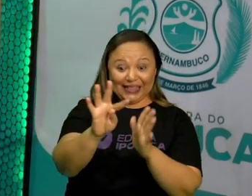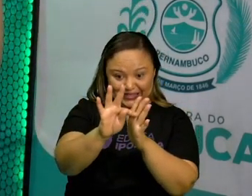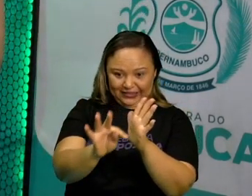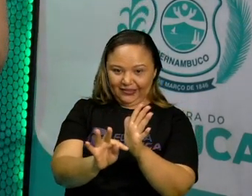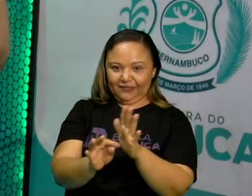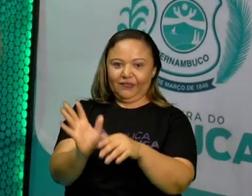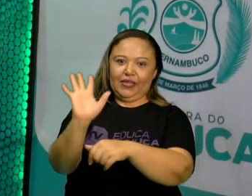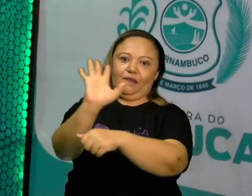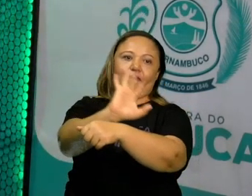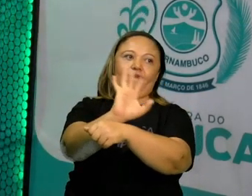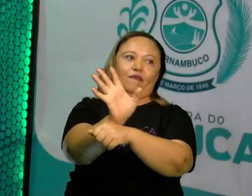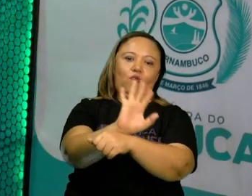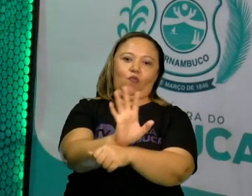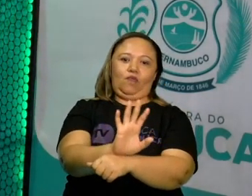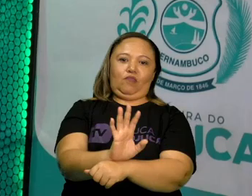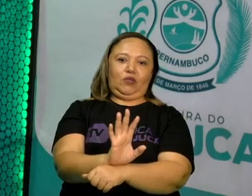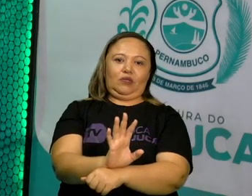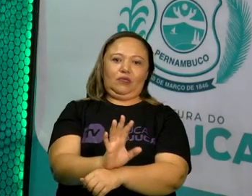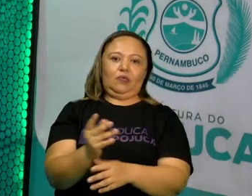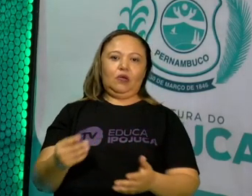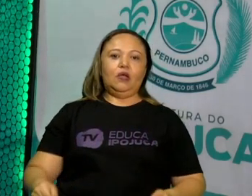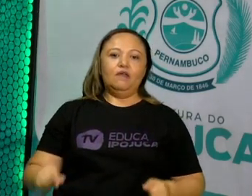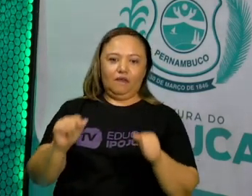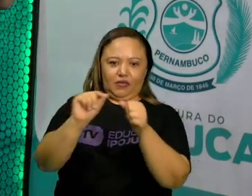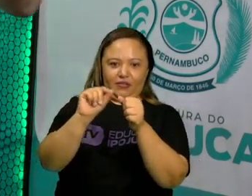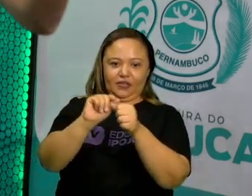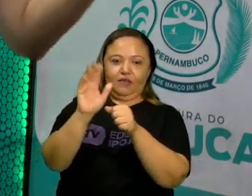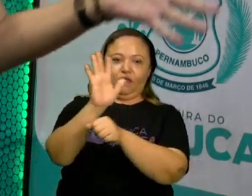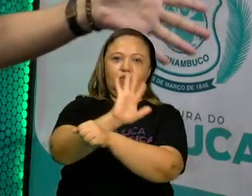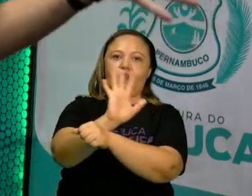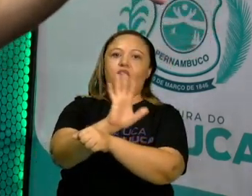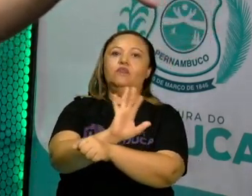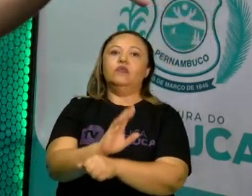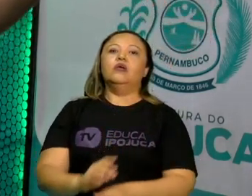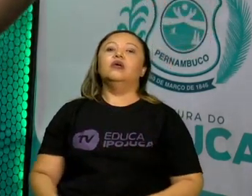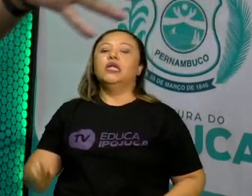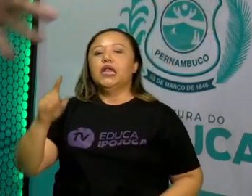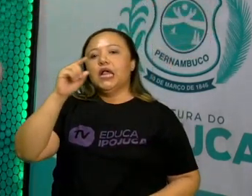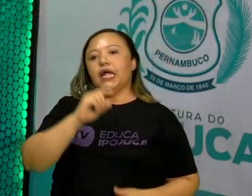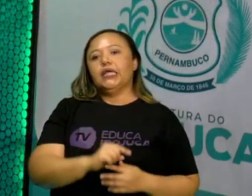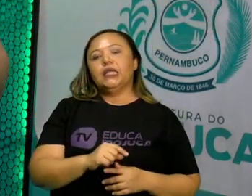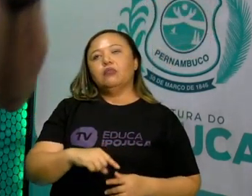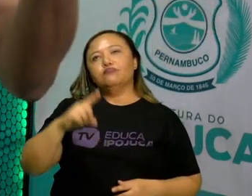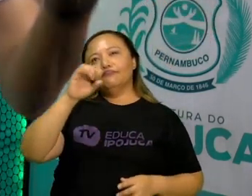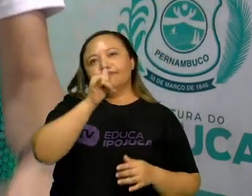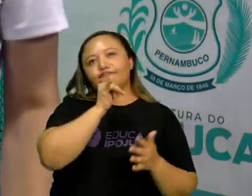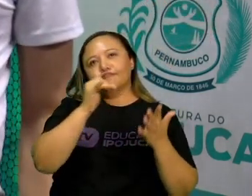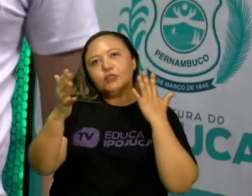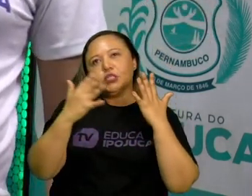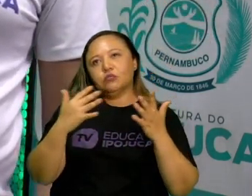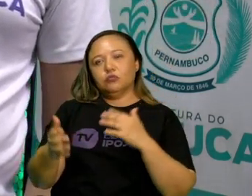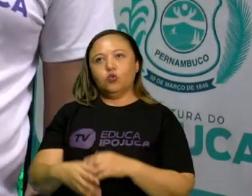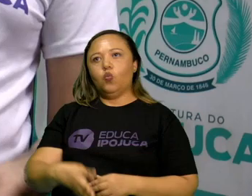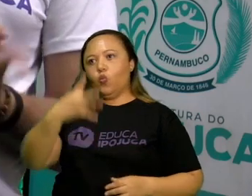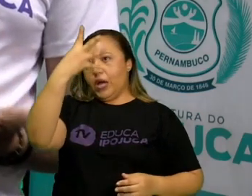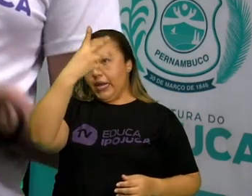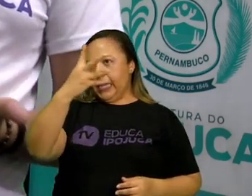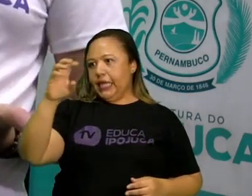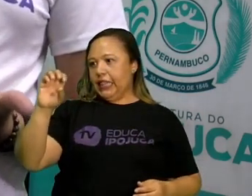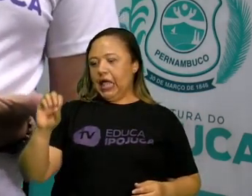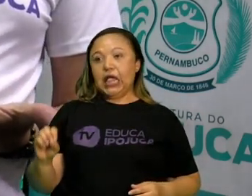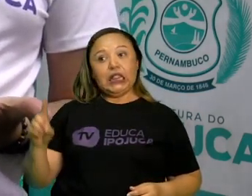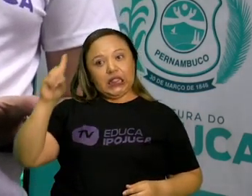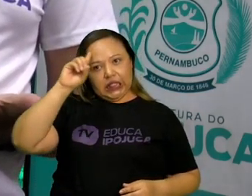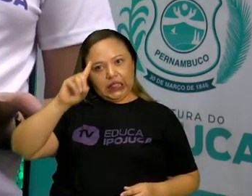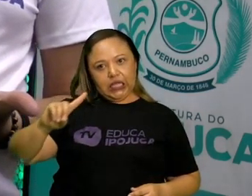nós vamos ter, sei lá, 40 diárias de filmagens para realizar o filme. 40 diárias significa 40